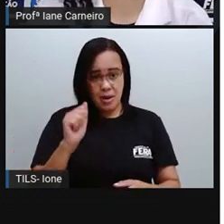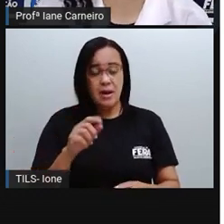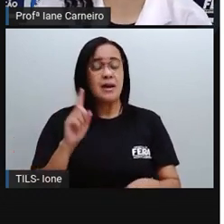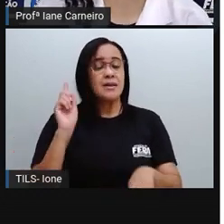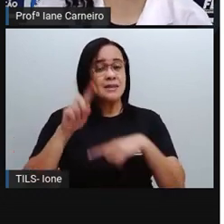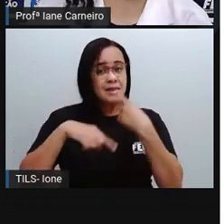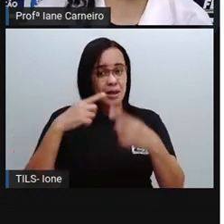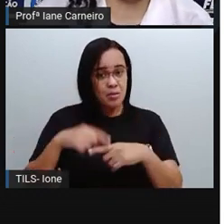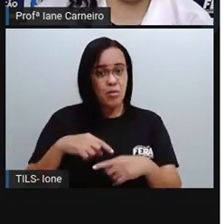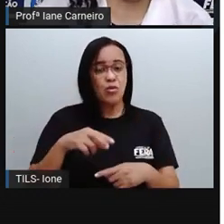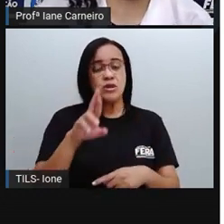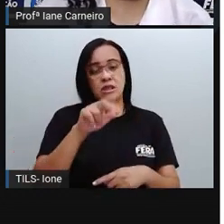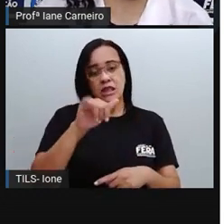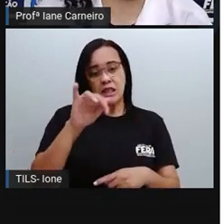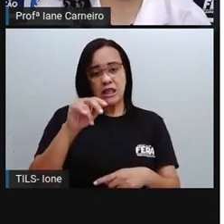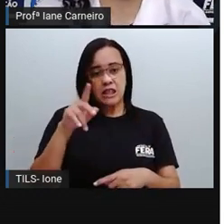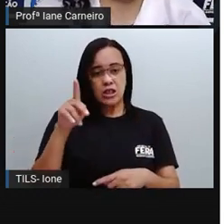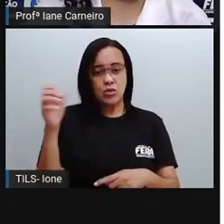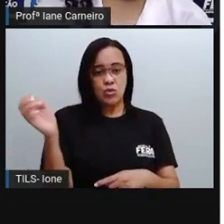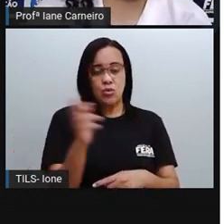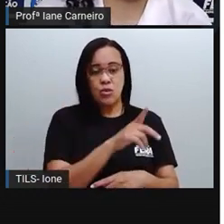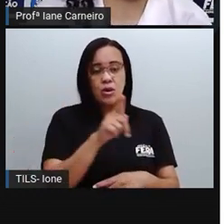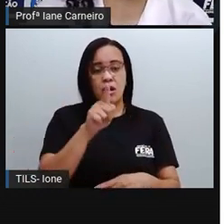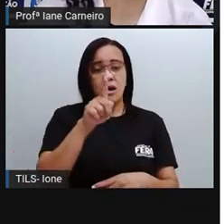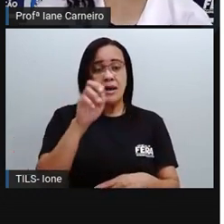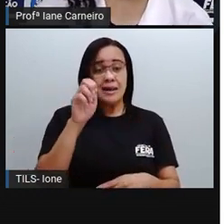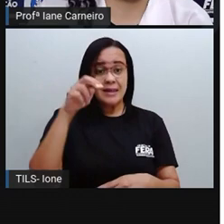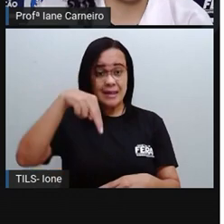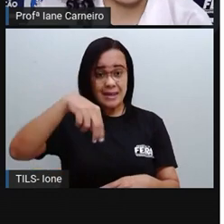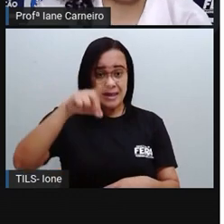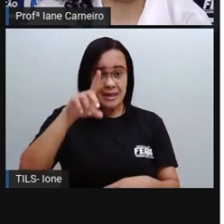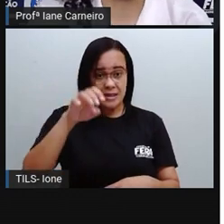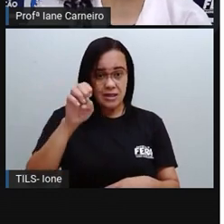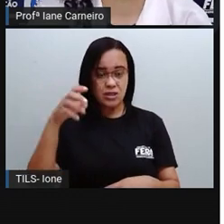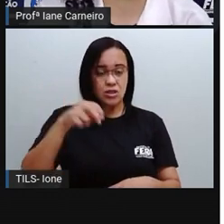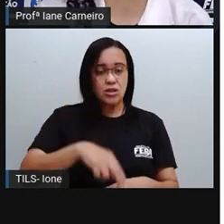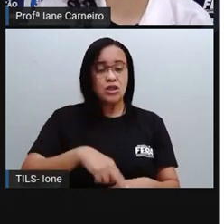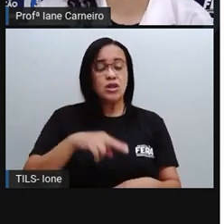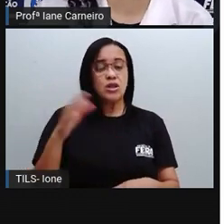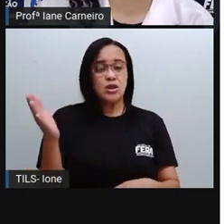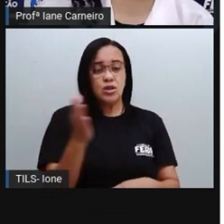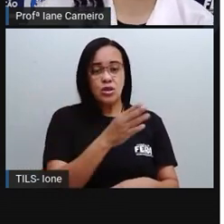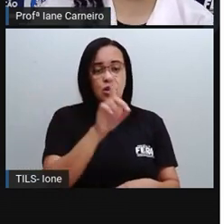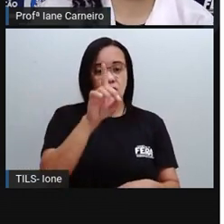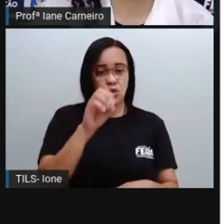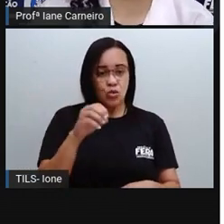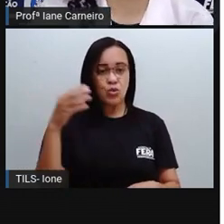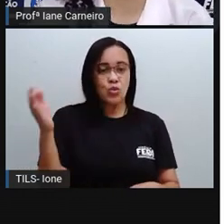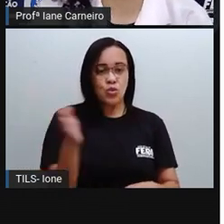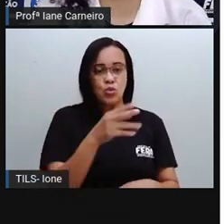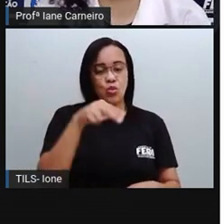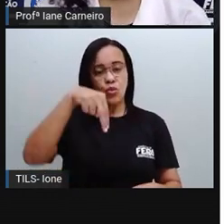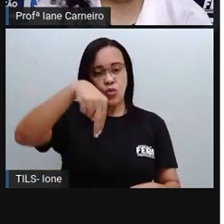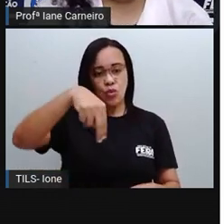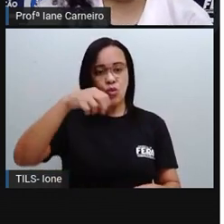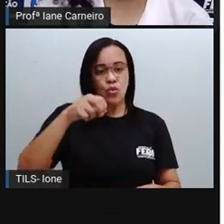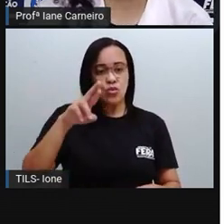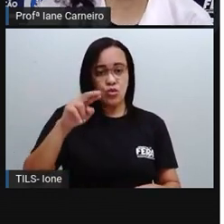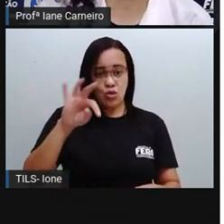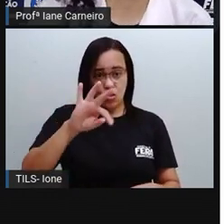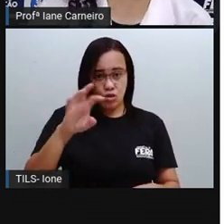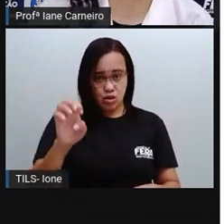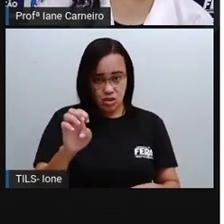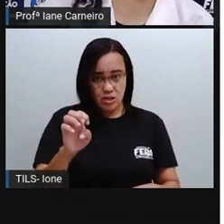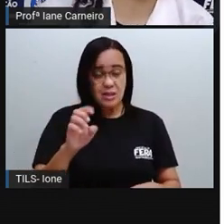temos Rio Grande do Norte, ao lado, nós temos Ceará, né? Mais ao ladinho, nós temos o Piauí